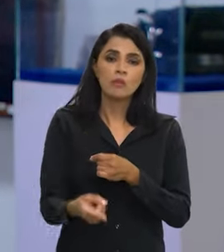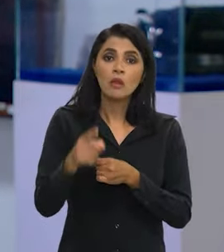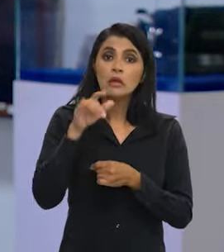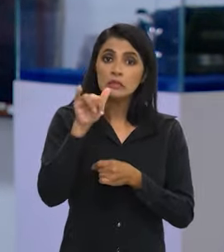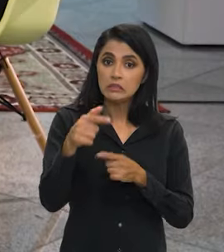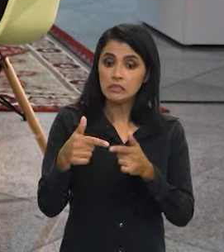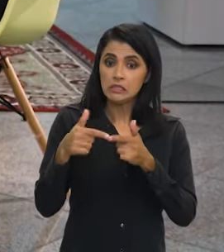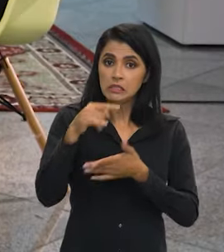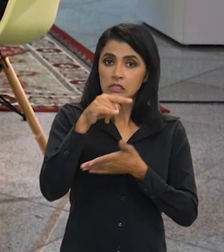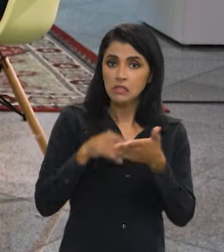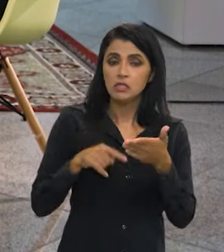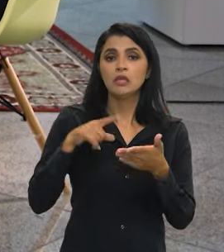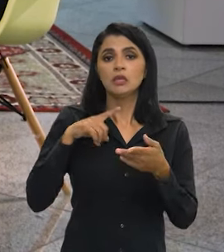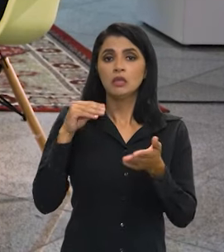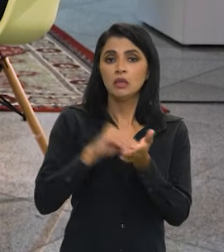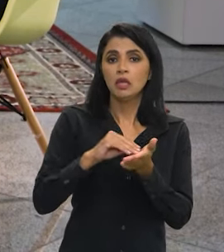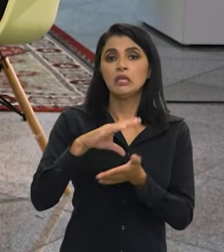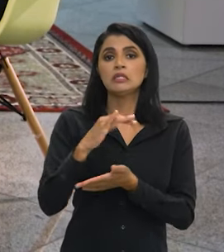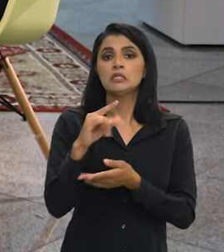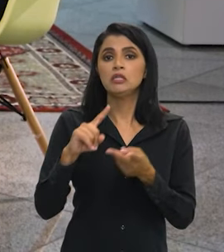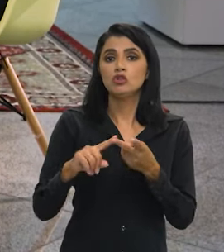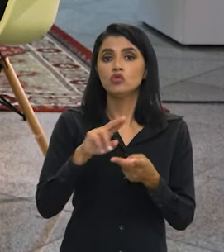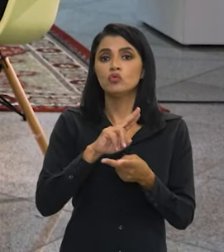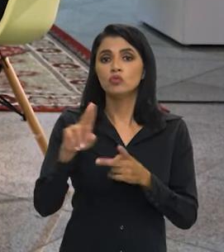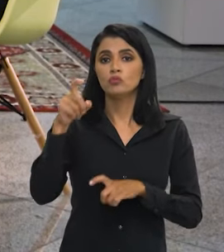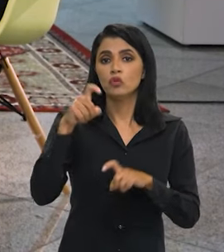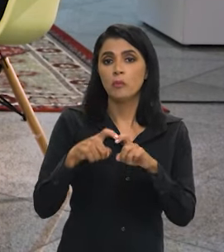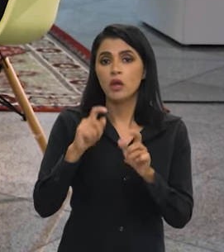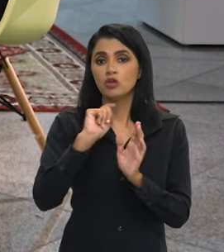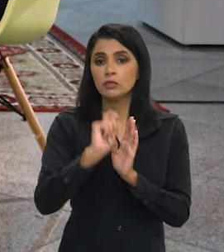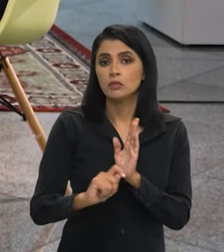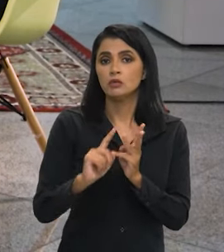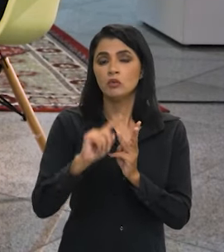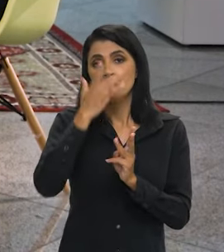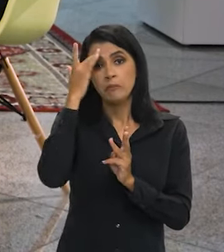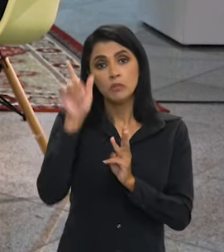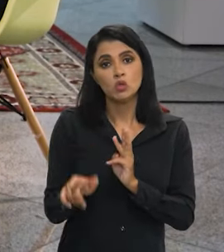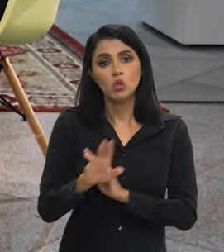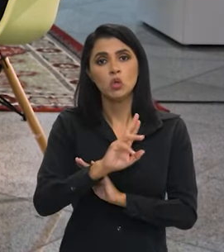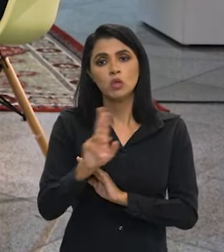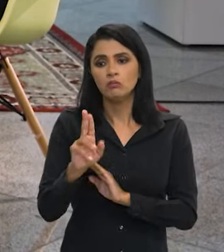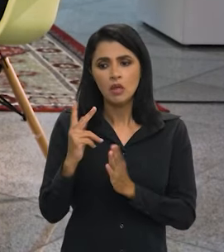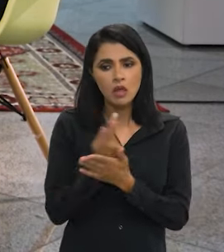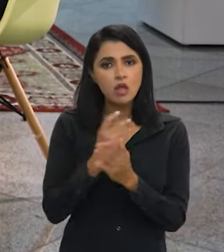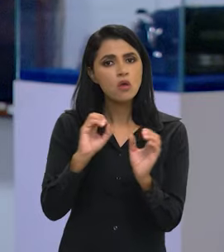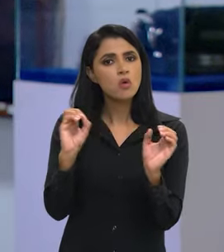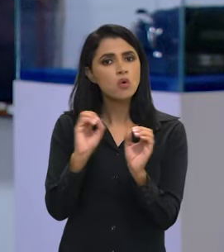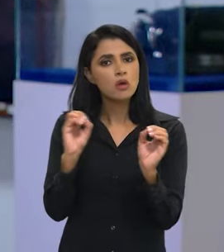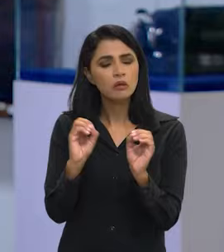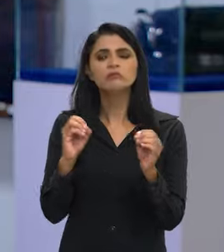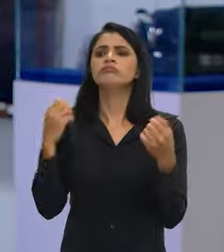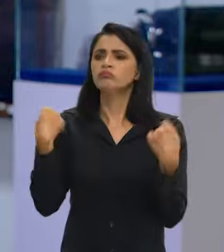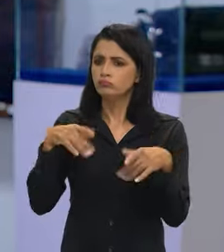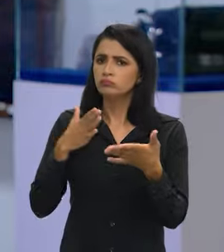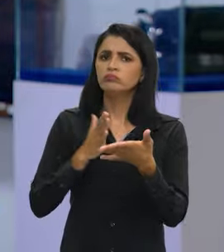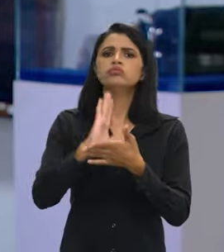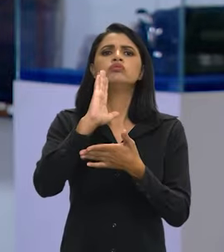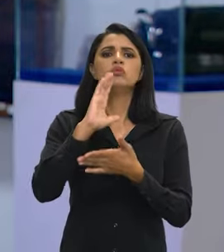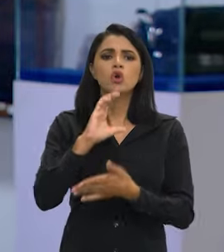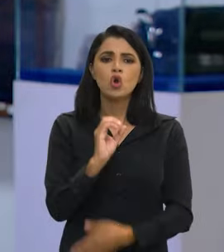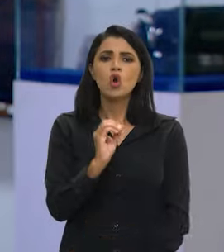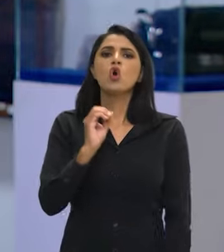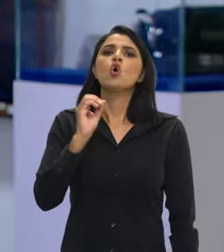posteriori. Mas se o atestado tiver o CID, o nome do médico, a assinatura, nome da pessoa, não tiver nenhum erro, ele é conformado.